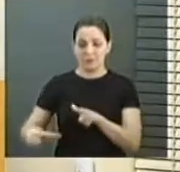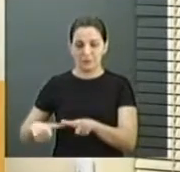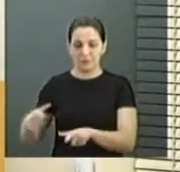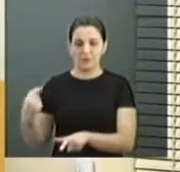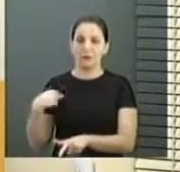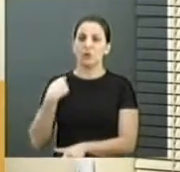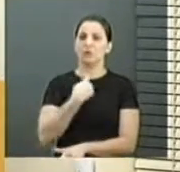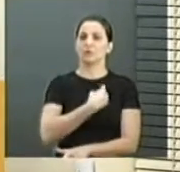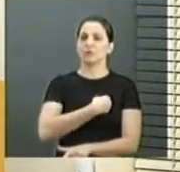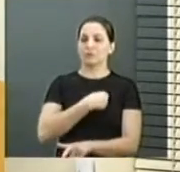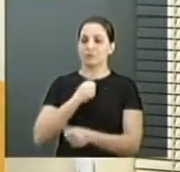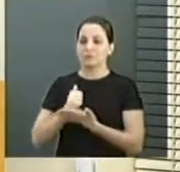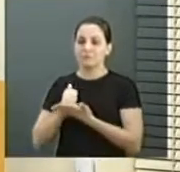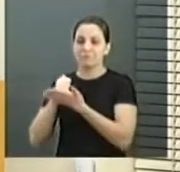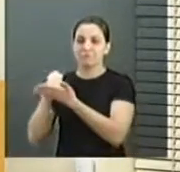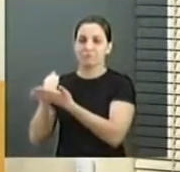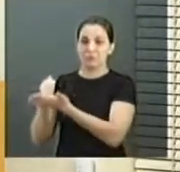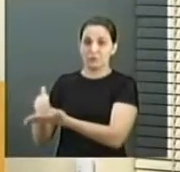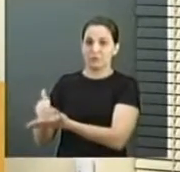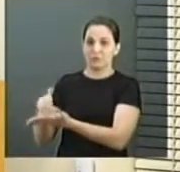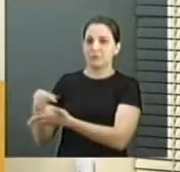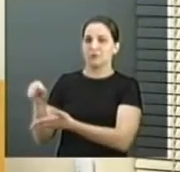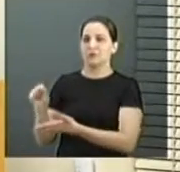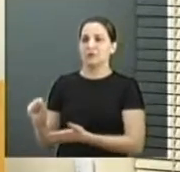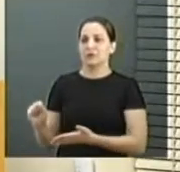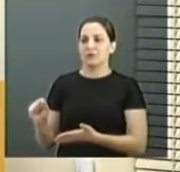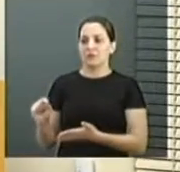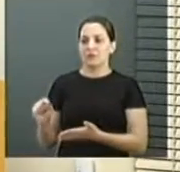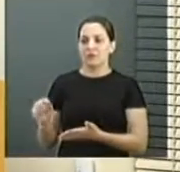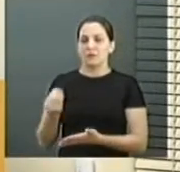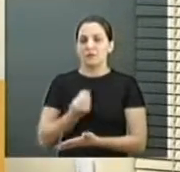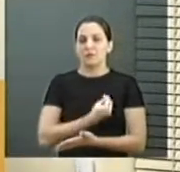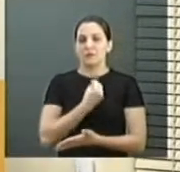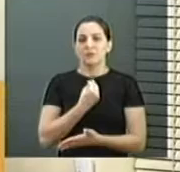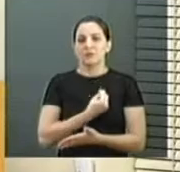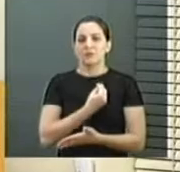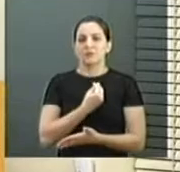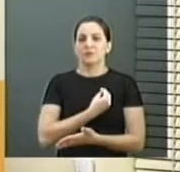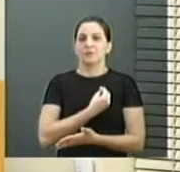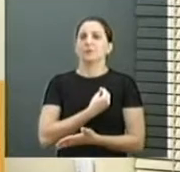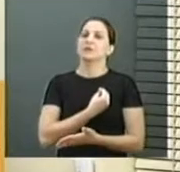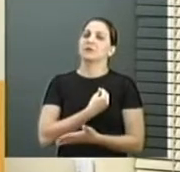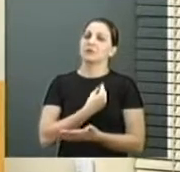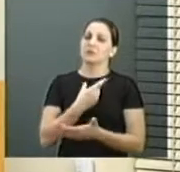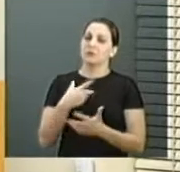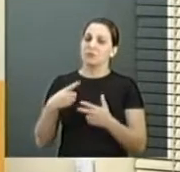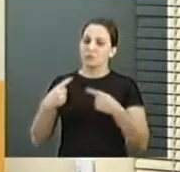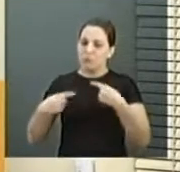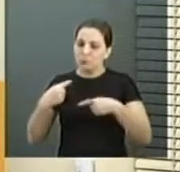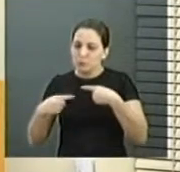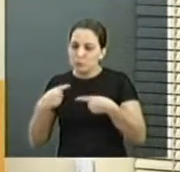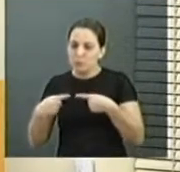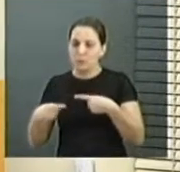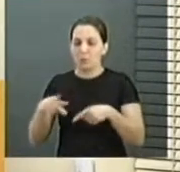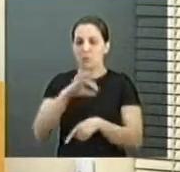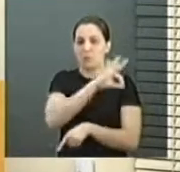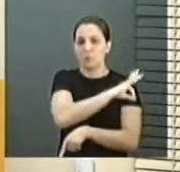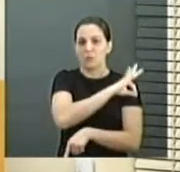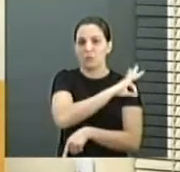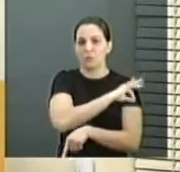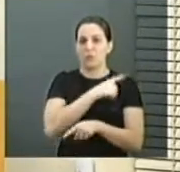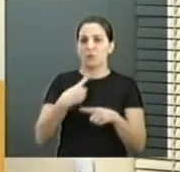vai estar apoiando e estar participando agora das discussões desses grupos com a prefeitura,